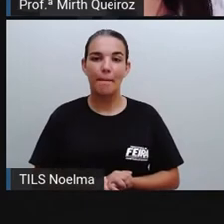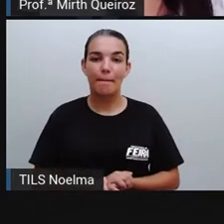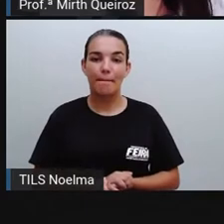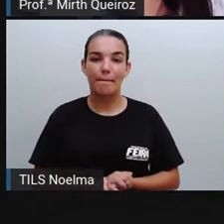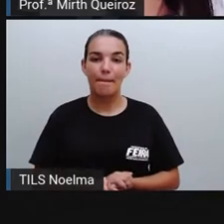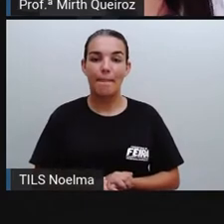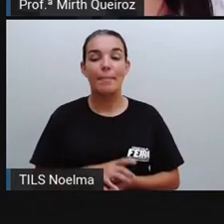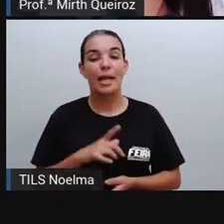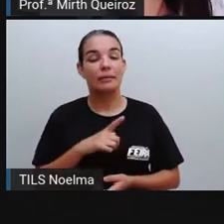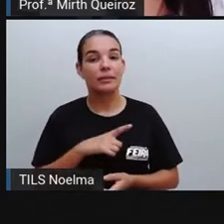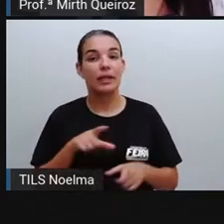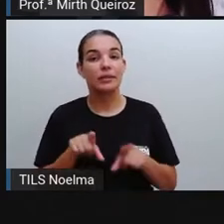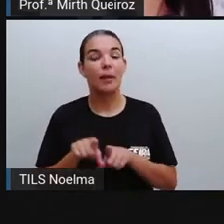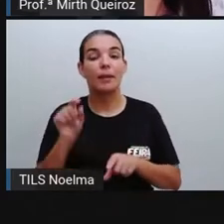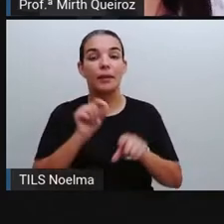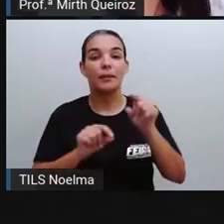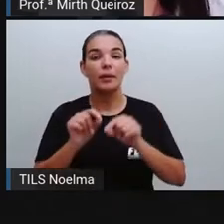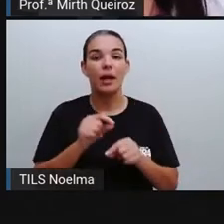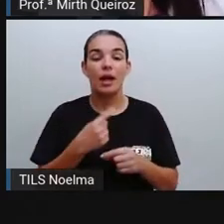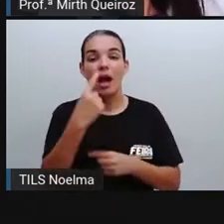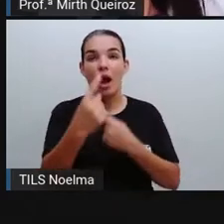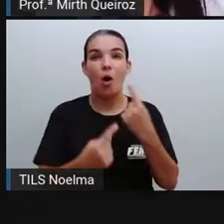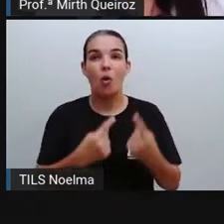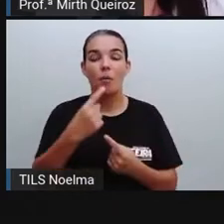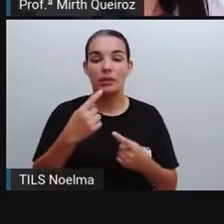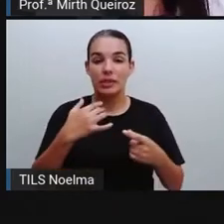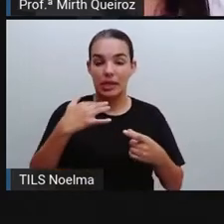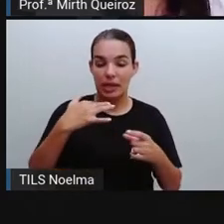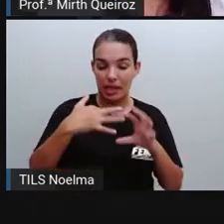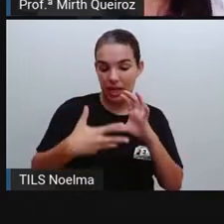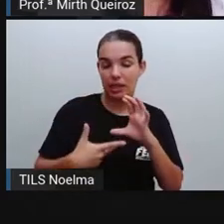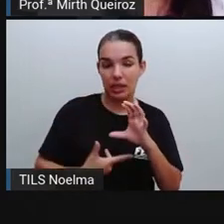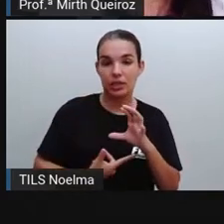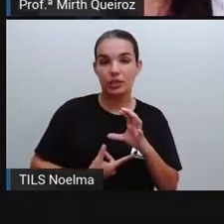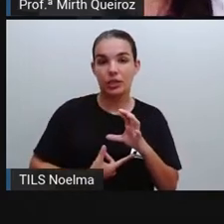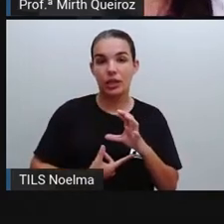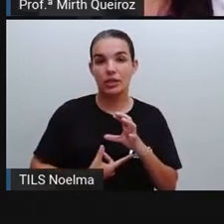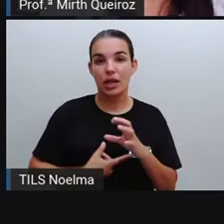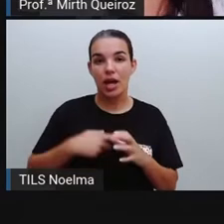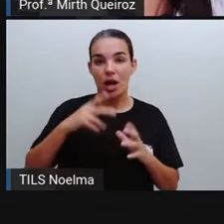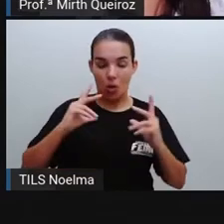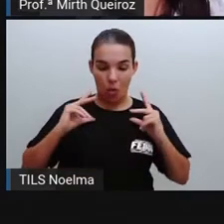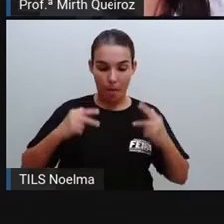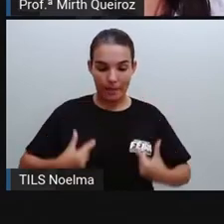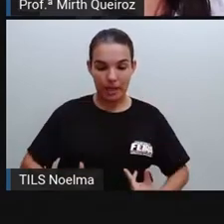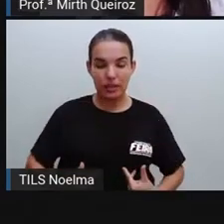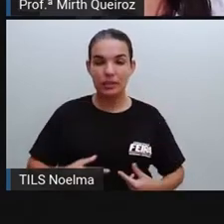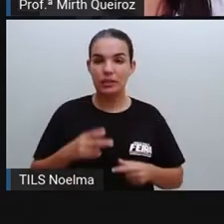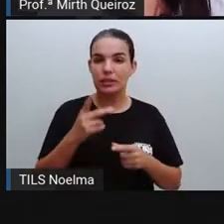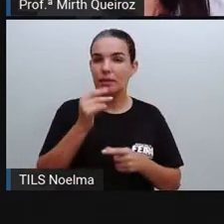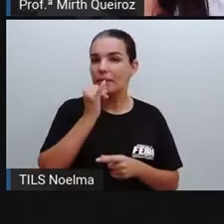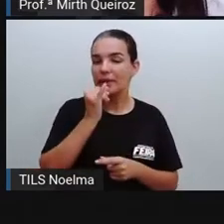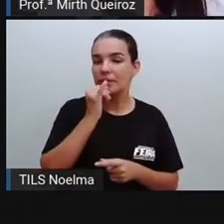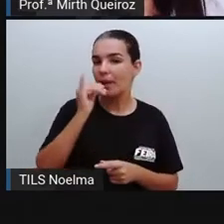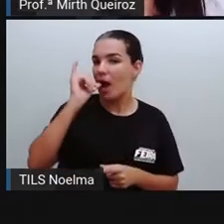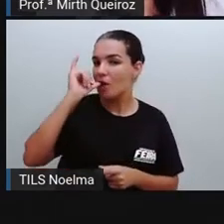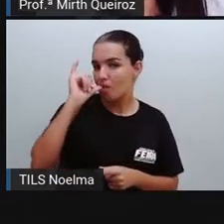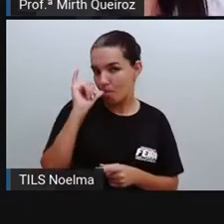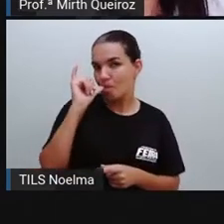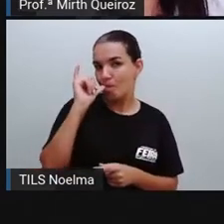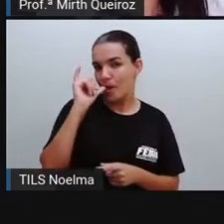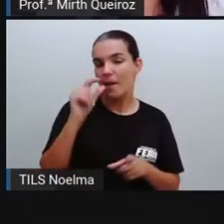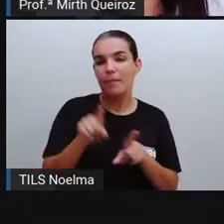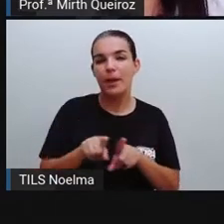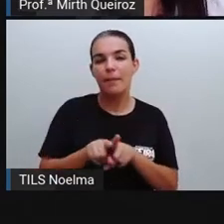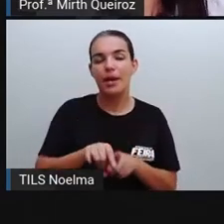feições relacionadas ao ser humano, como, por exemplo, é o caso do saci pererê. Nós temos aí a iara, né? Que